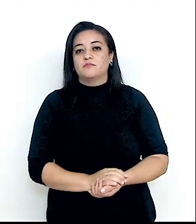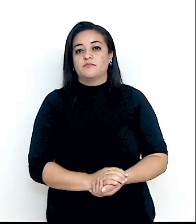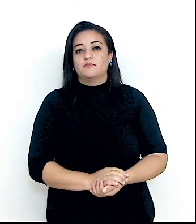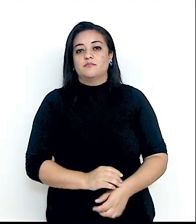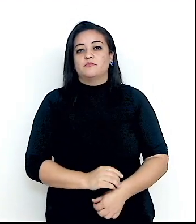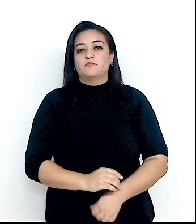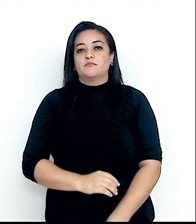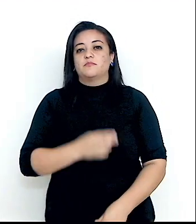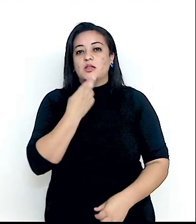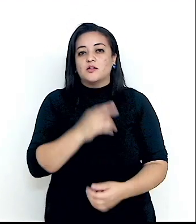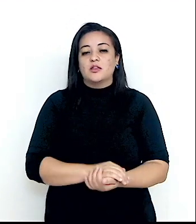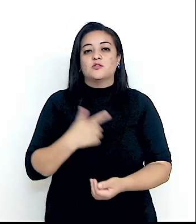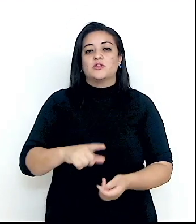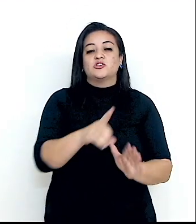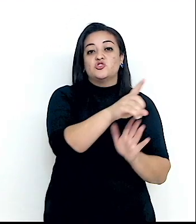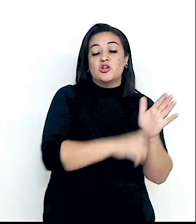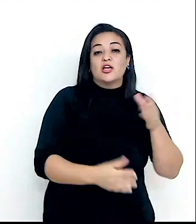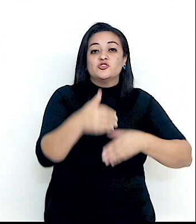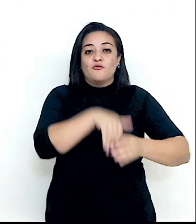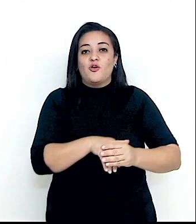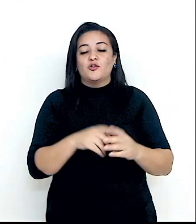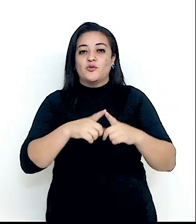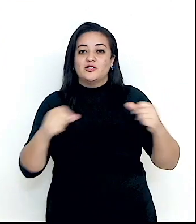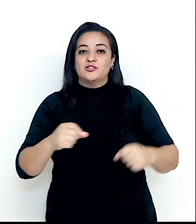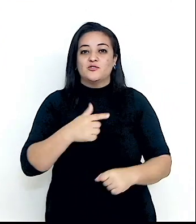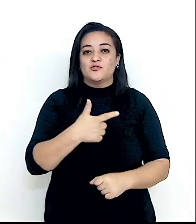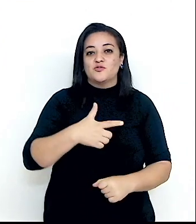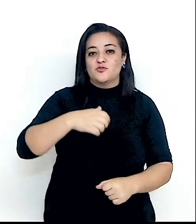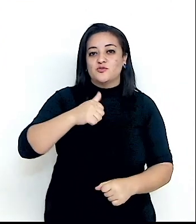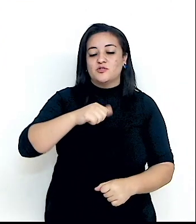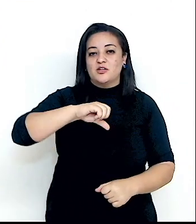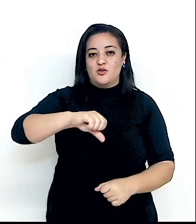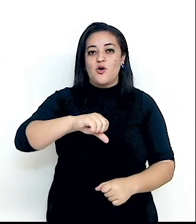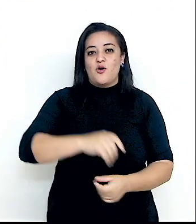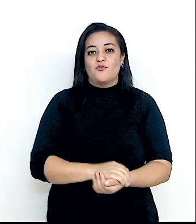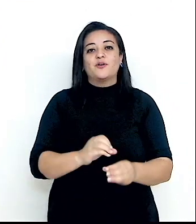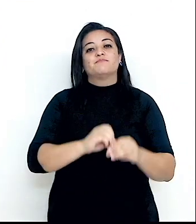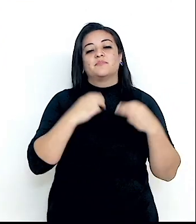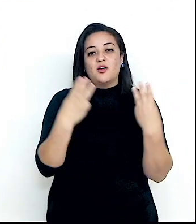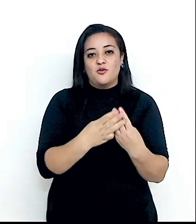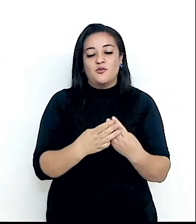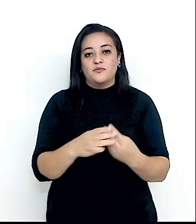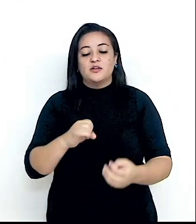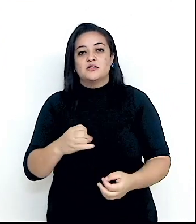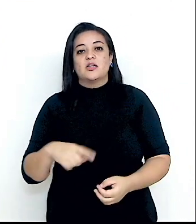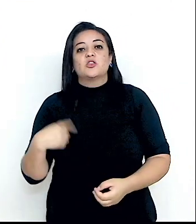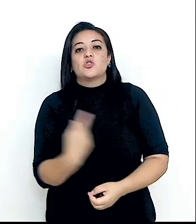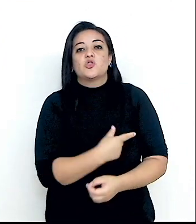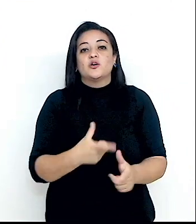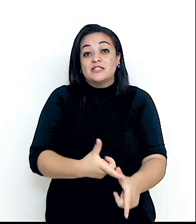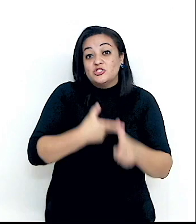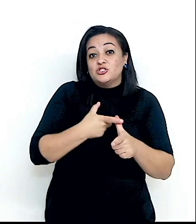a perda do direito de voto nos termos do artigo 19 da Carta das Nações Unidas. Se a nossa inadimplência for